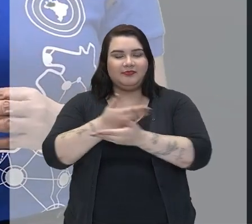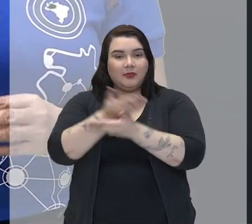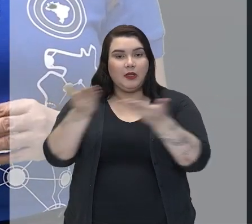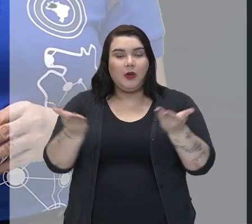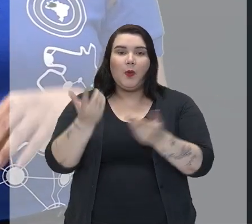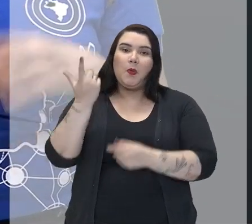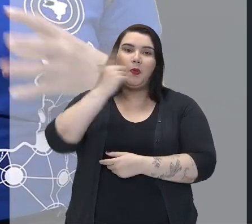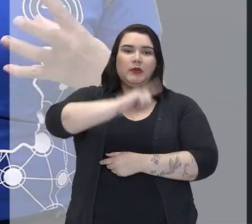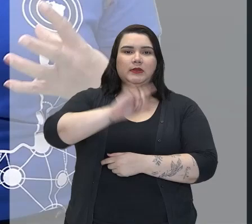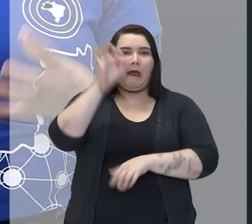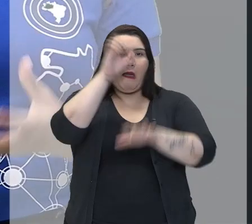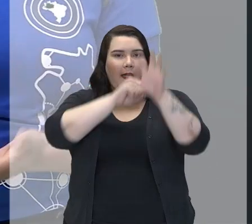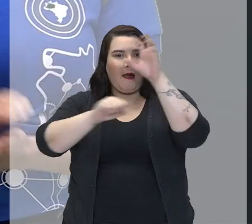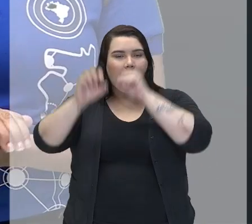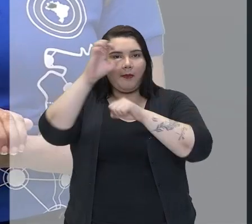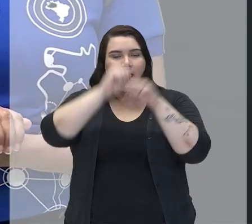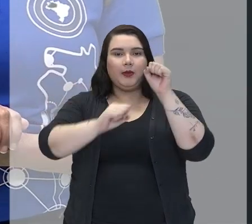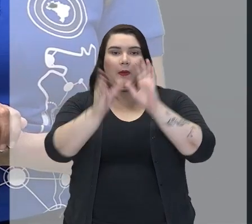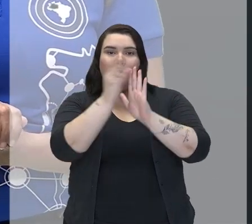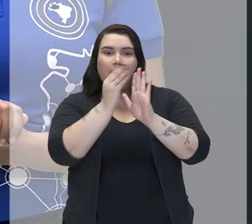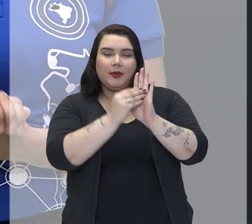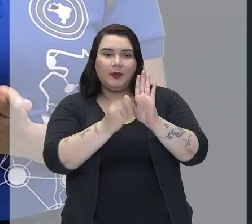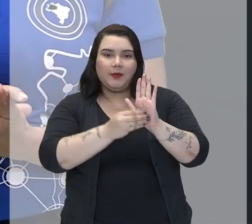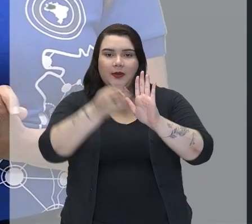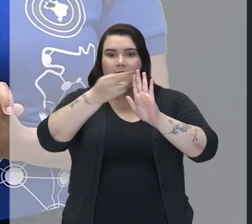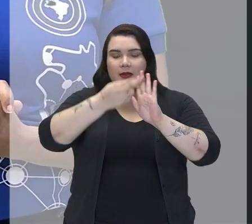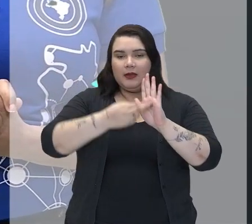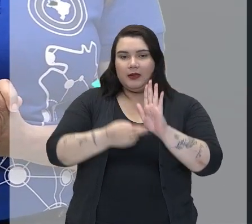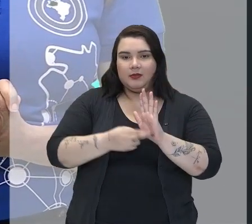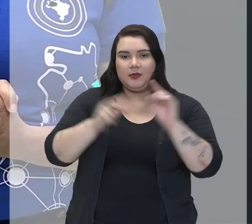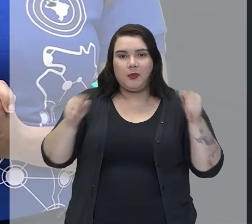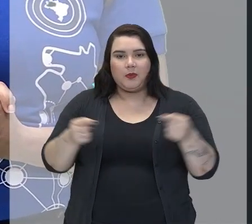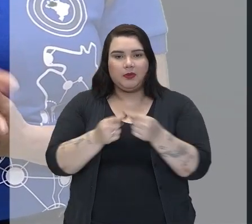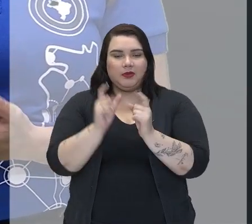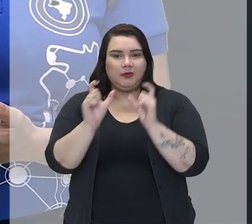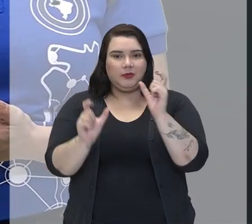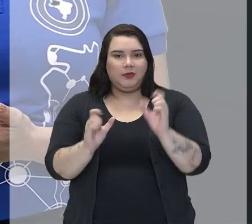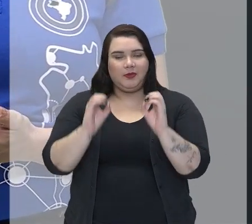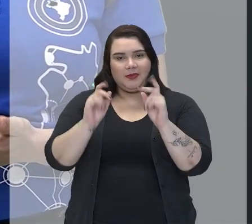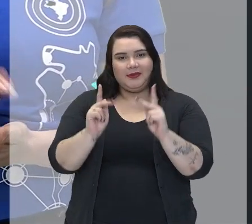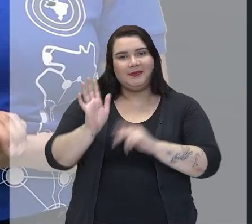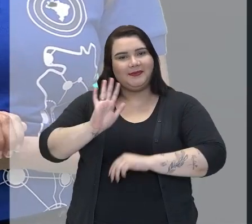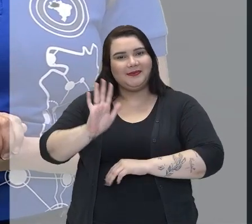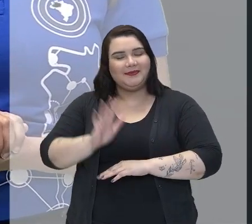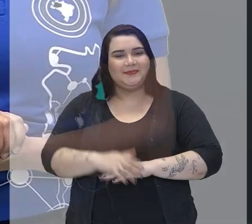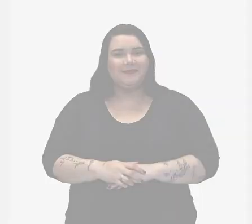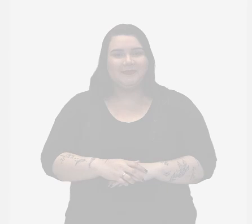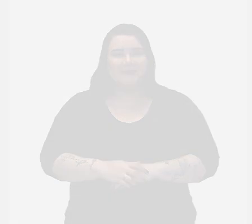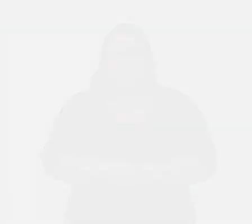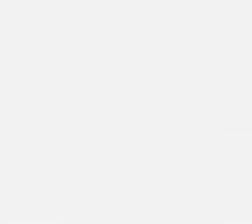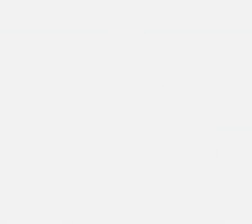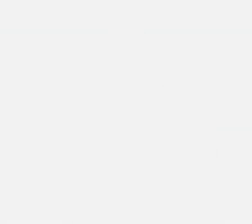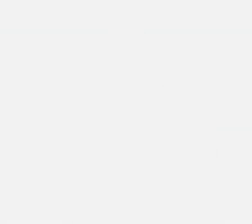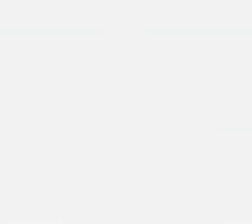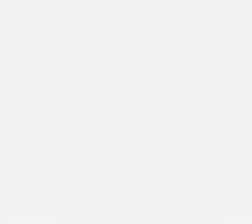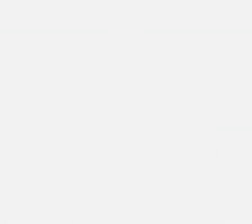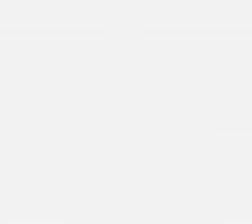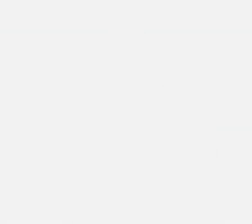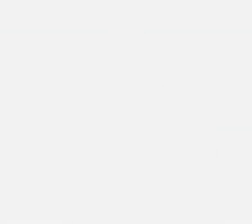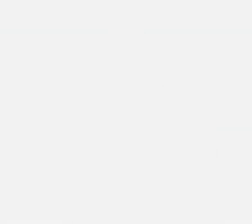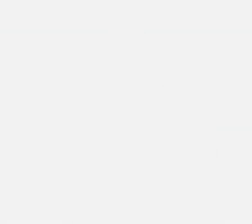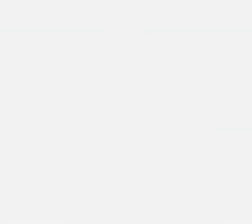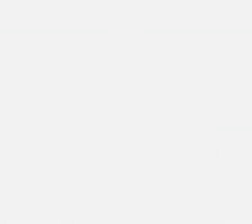compreendido, né? Algumas regras de concordância. E até a próxima. Tchau,